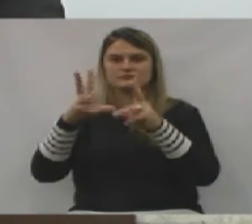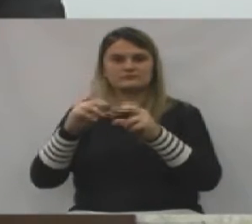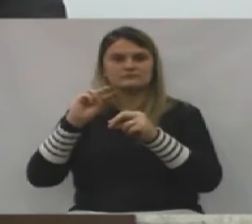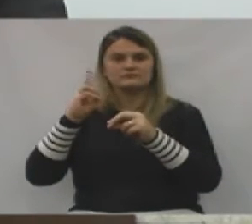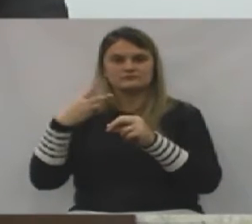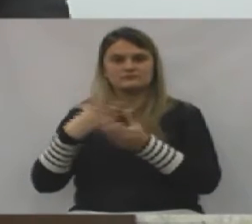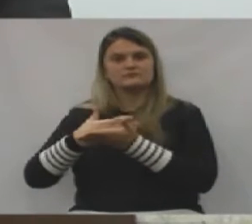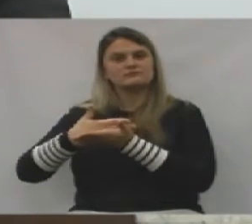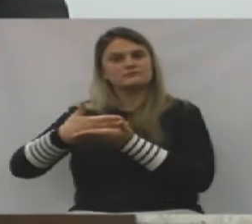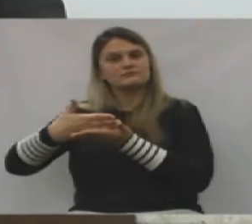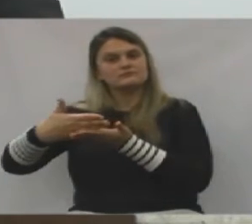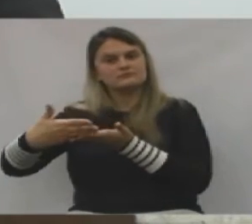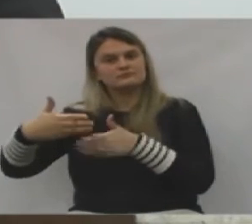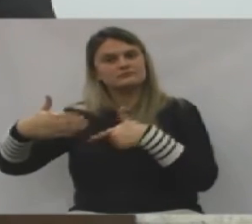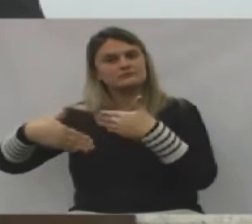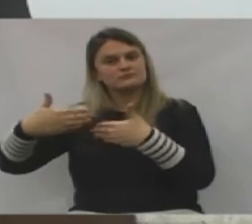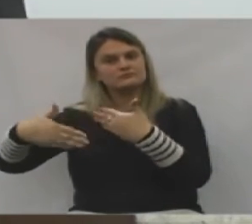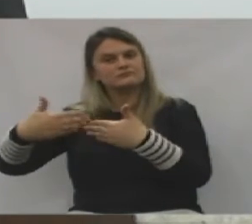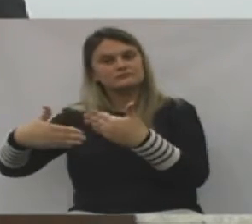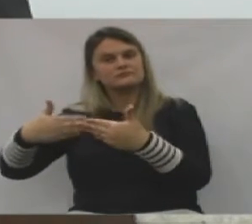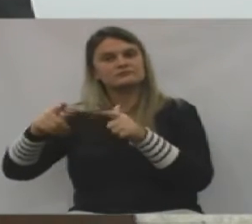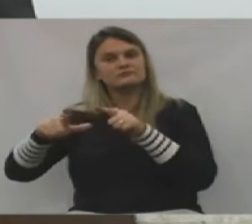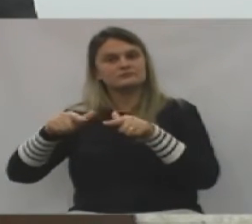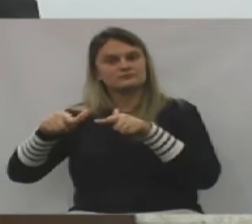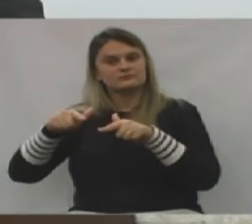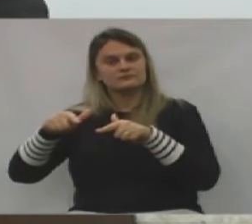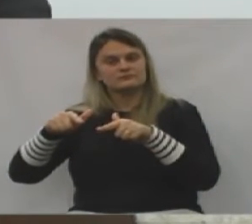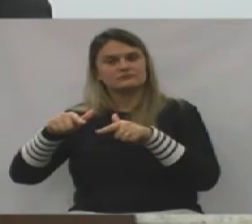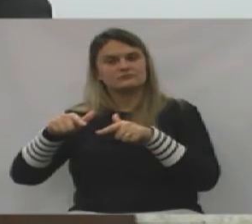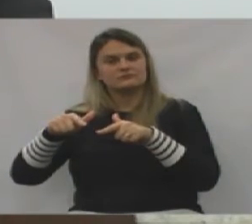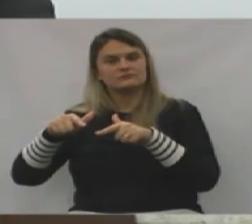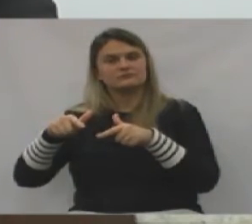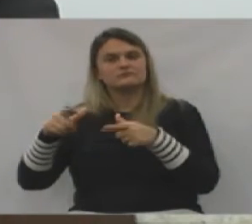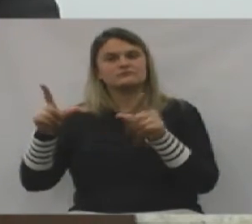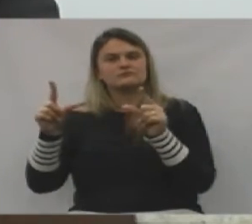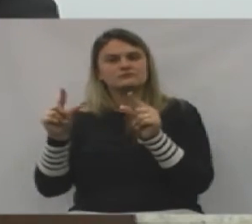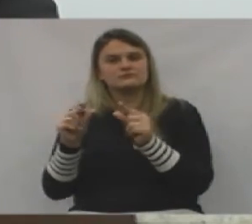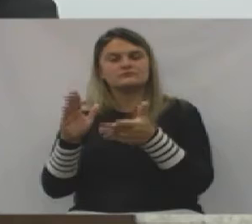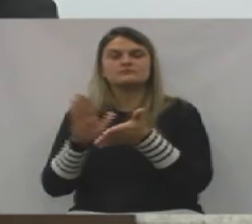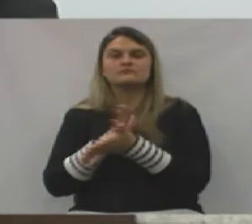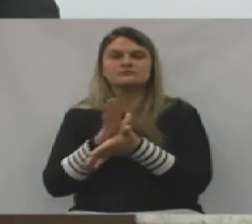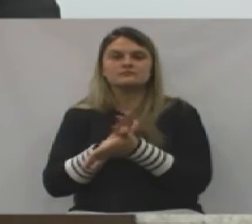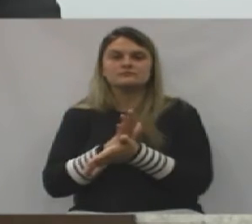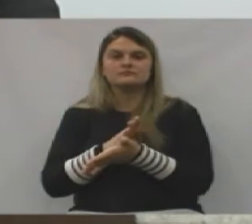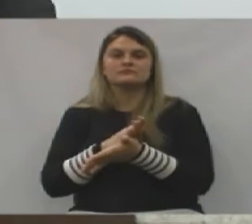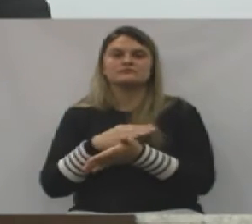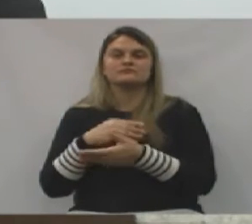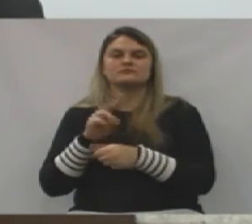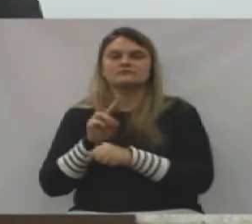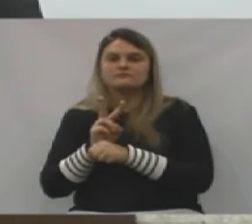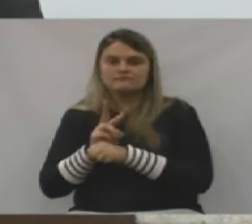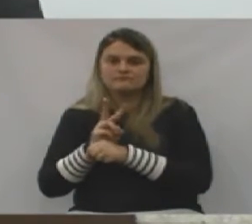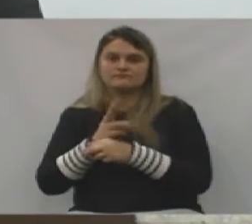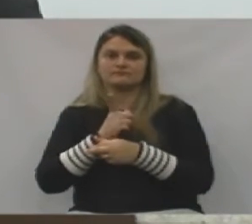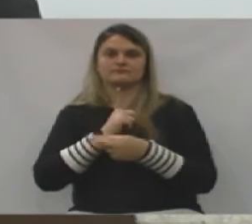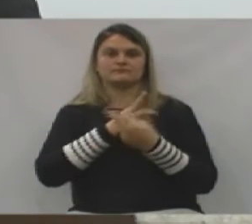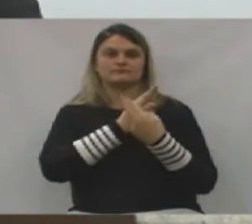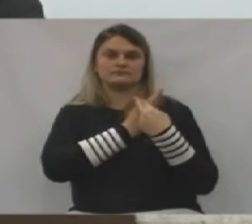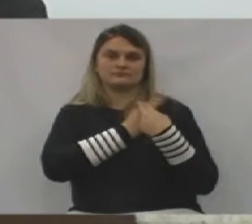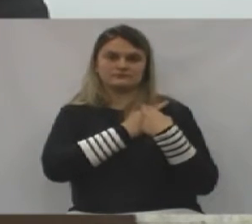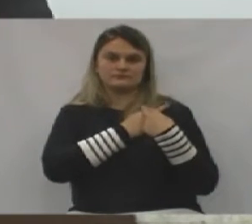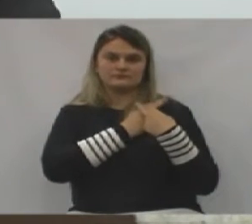vereadores, desde o começo da legislatura, nas nossas economias, com o nosso cuidado, nossa responsabilidade,